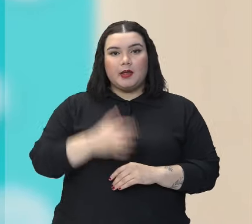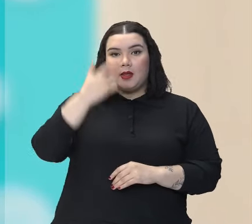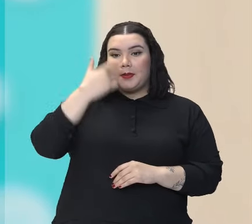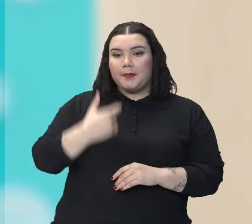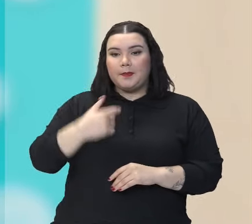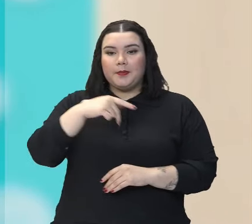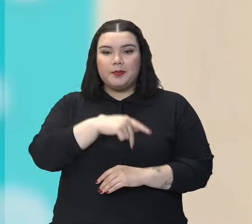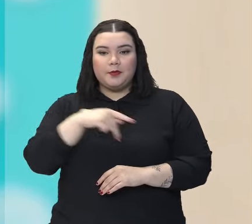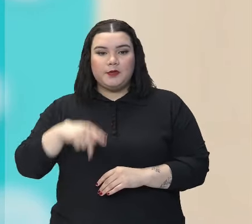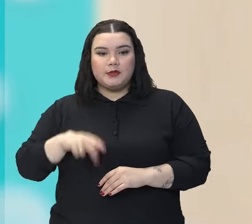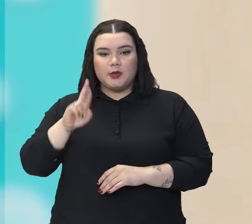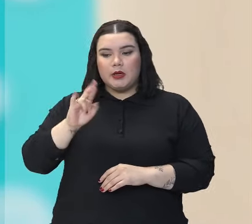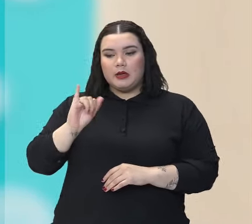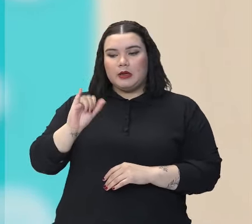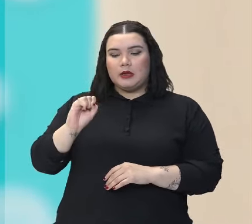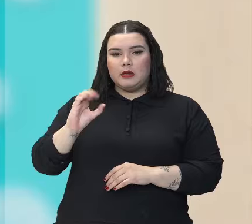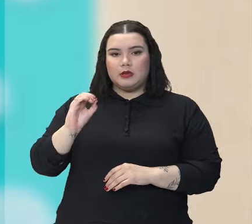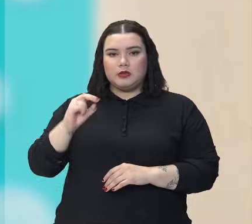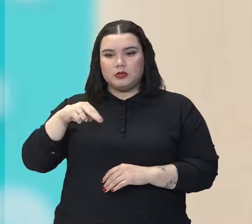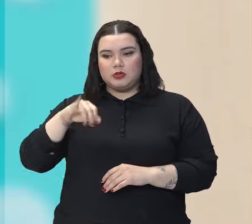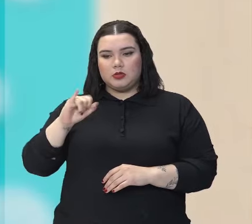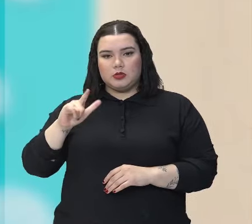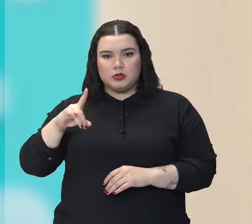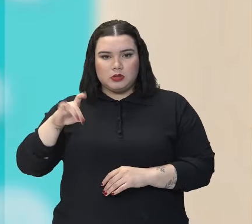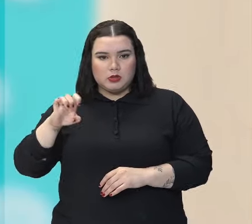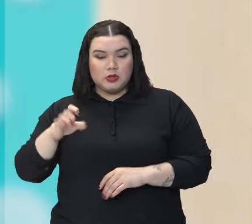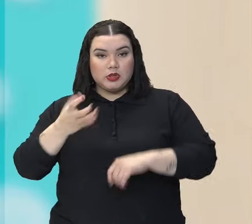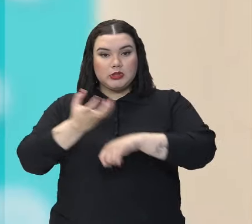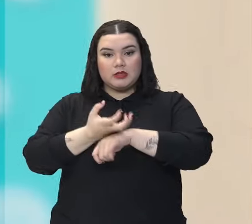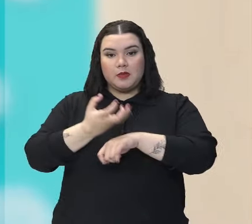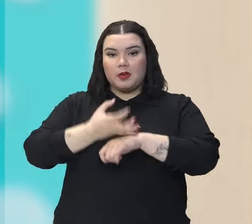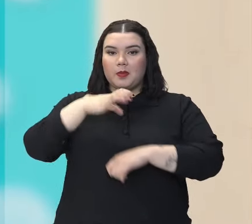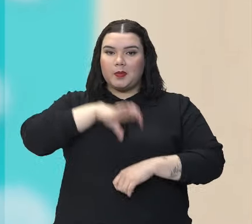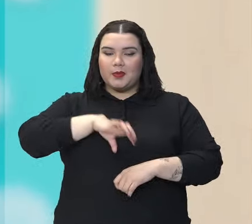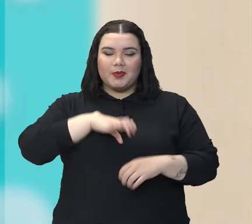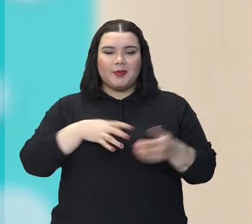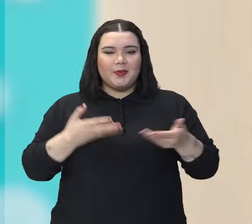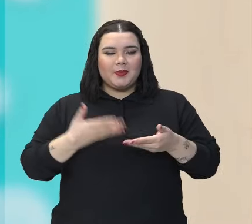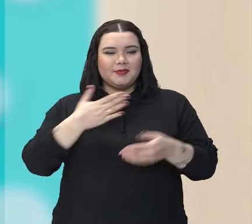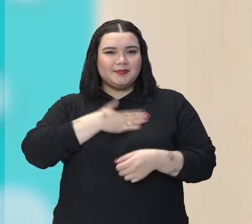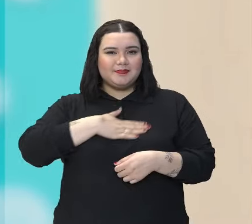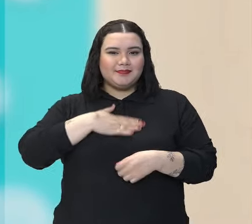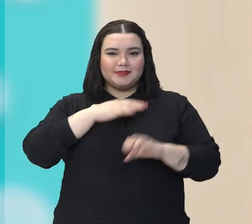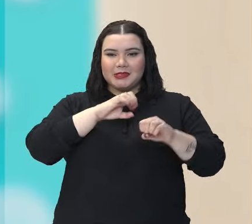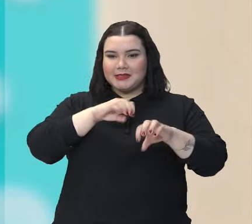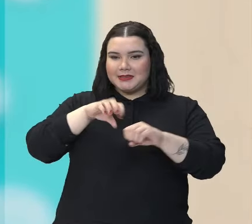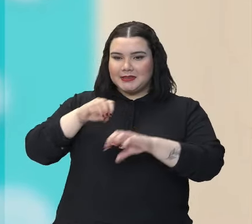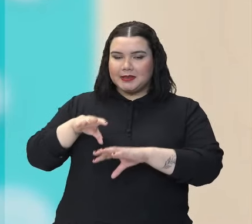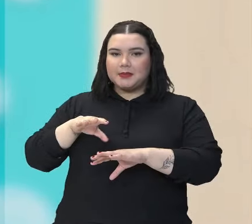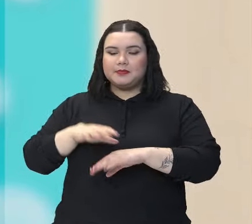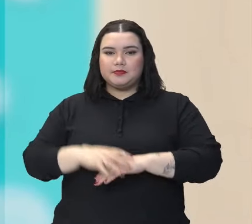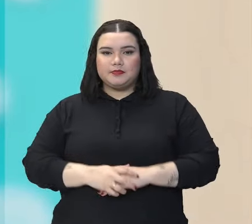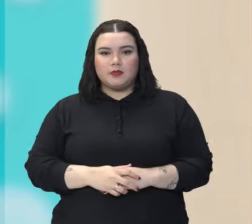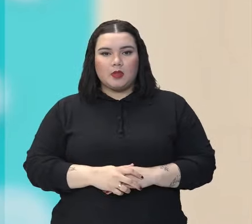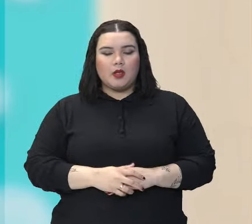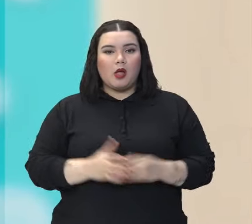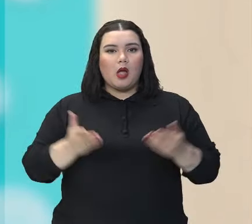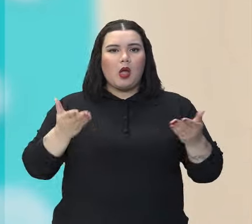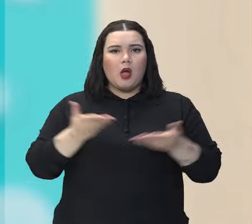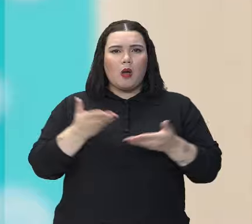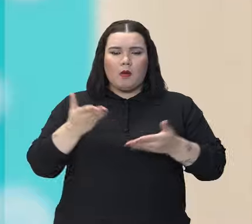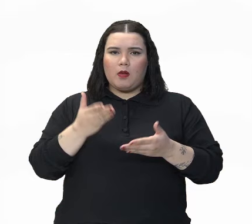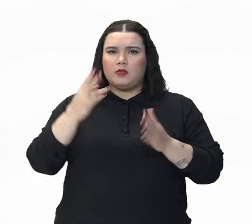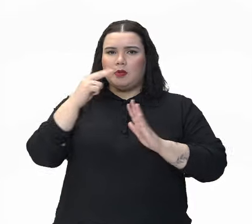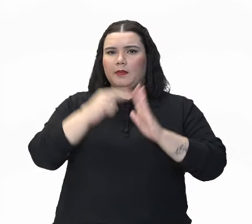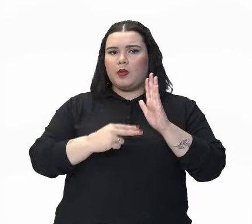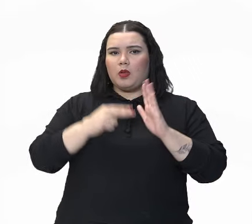Risonil de Araújo, de língua portuguesa, e é uma honra estar aqui novamente com vocês. Vamos ver o nosso objeto de